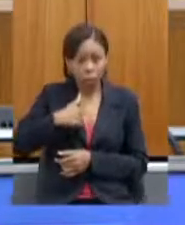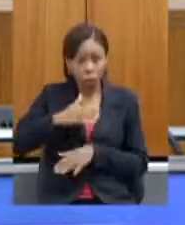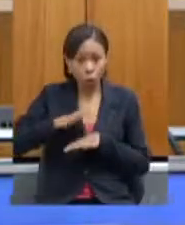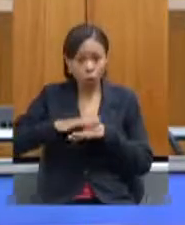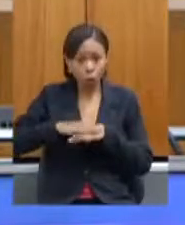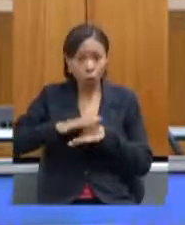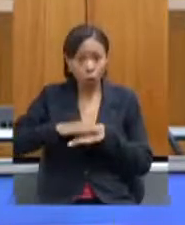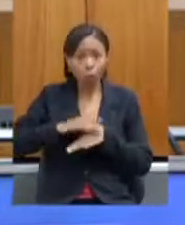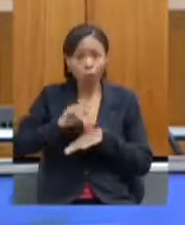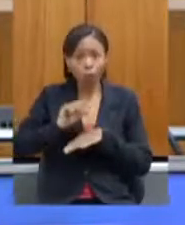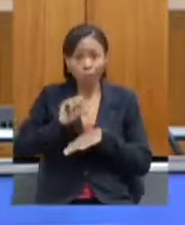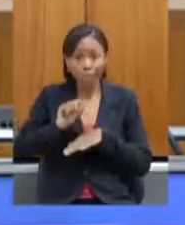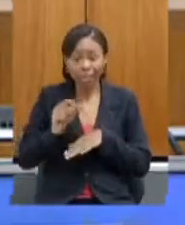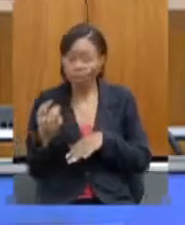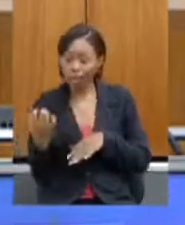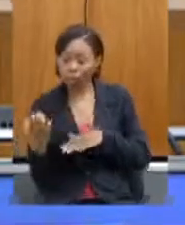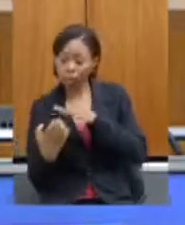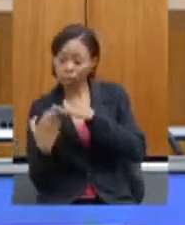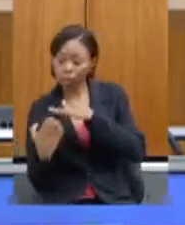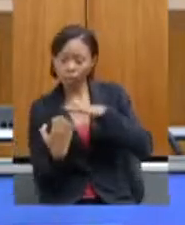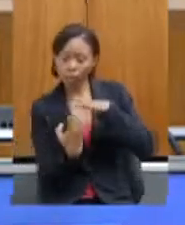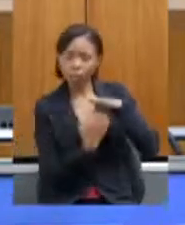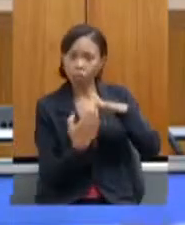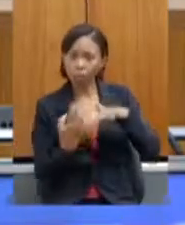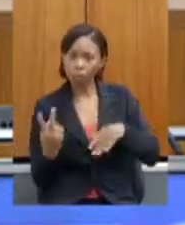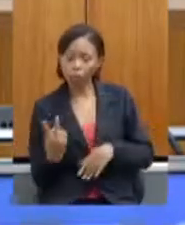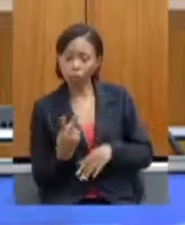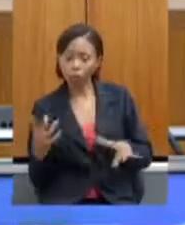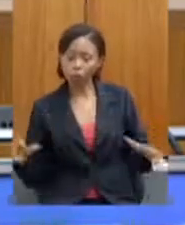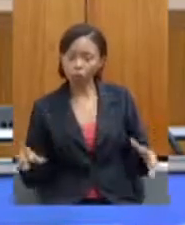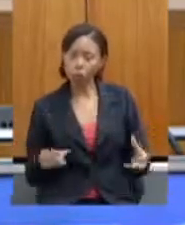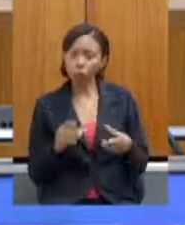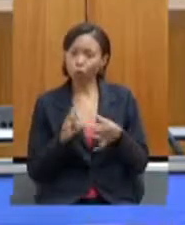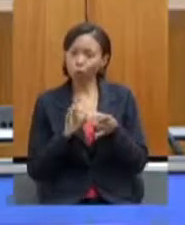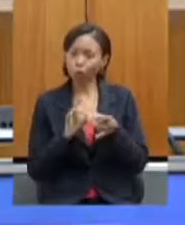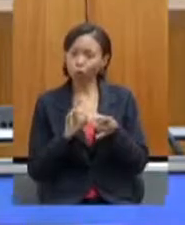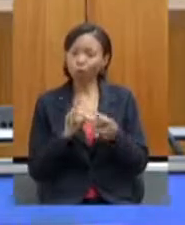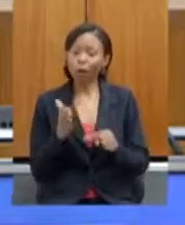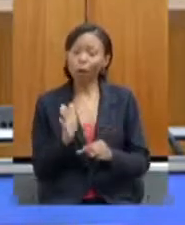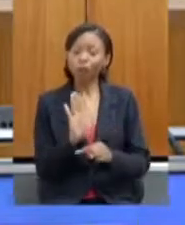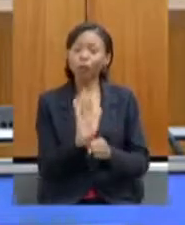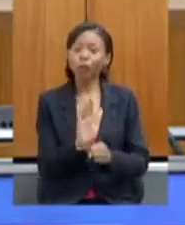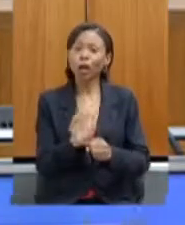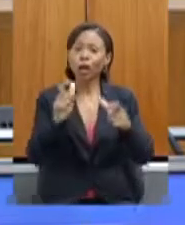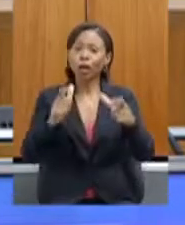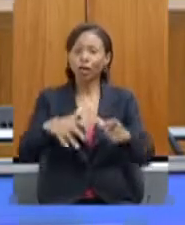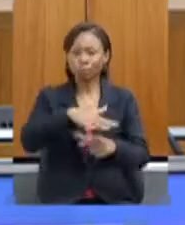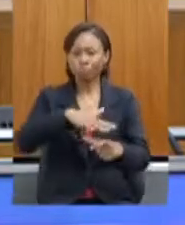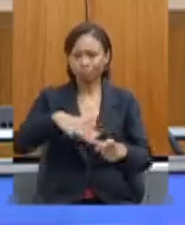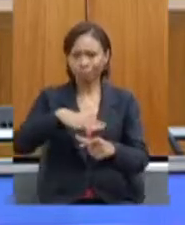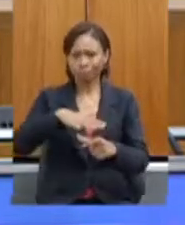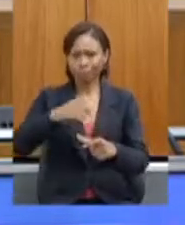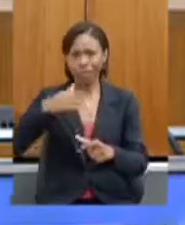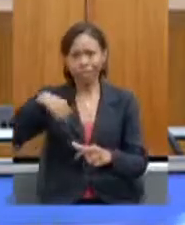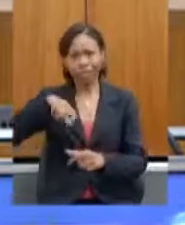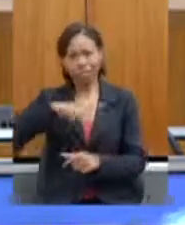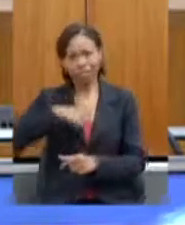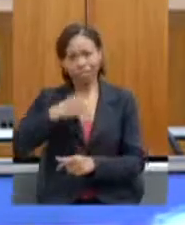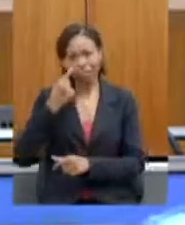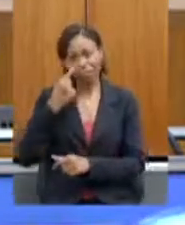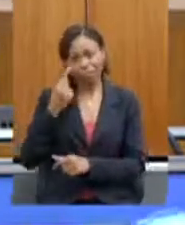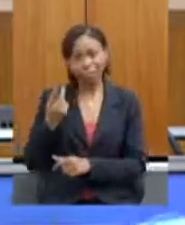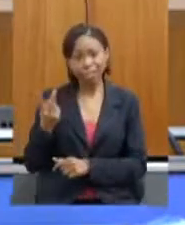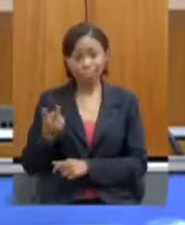juntadas das duas empresas para atender uma demanda de alguma região então a gente vê claramente que se essas empresas tiverem com uma